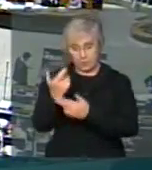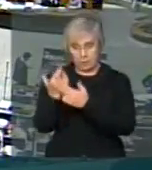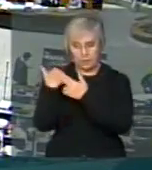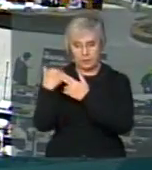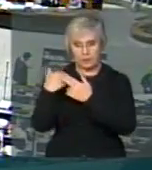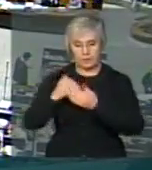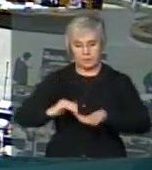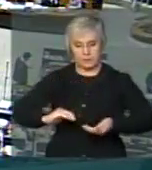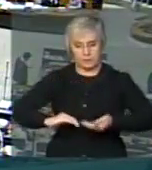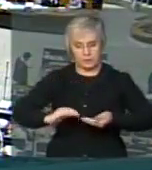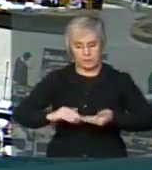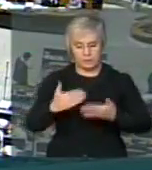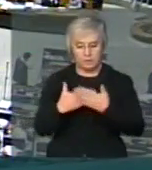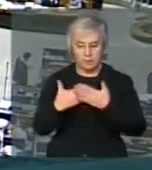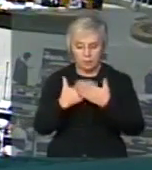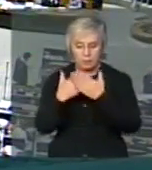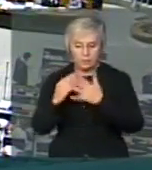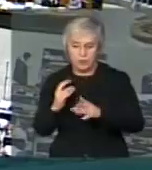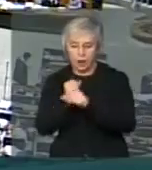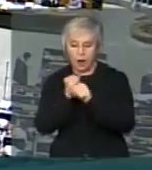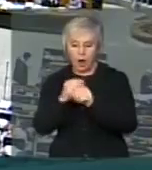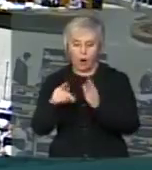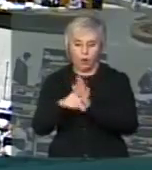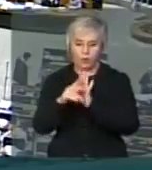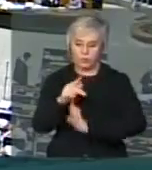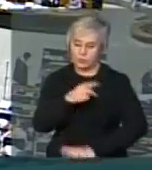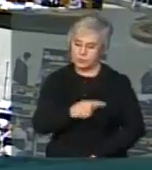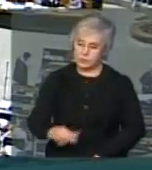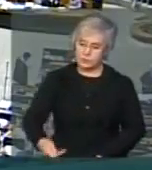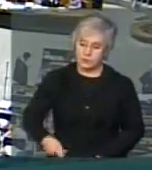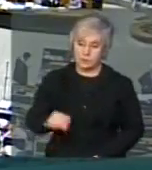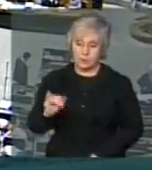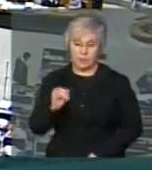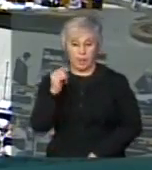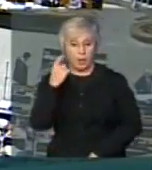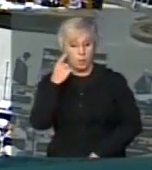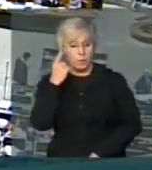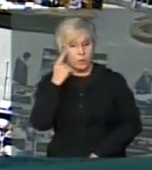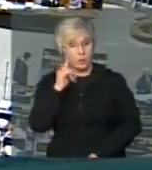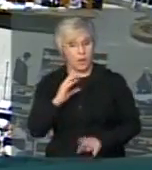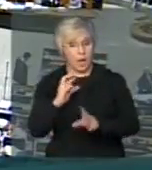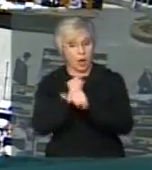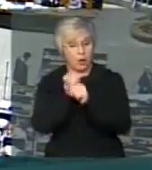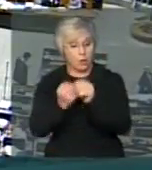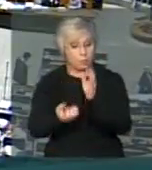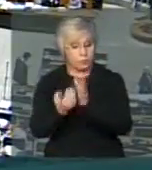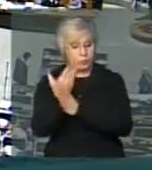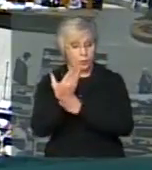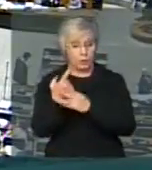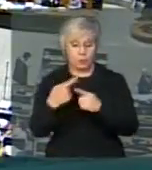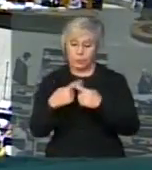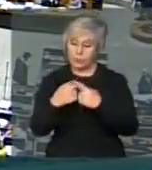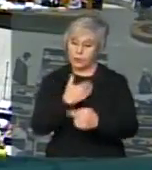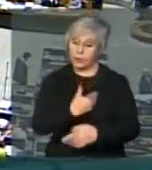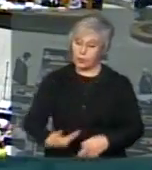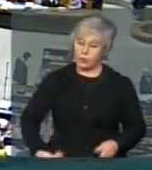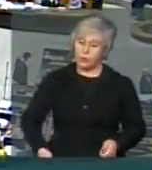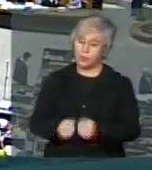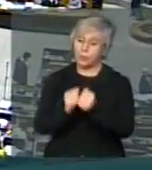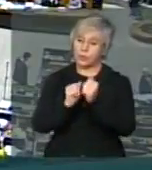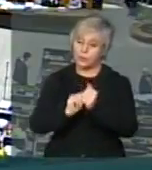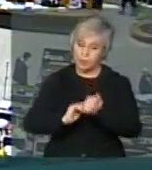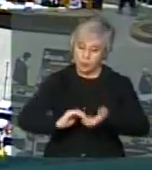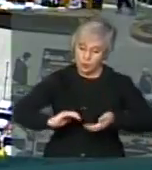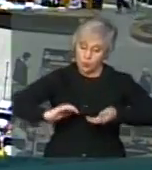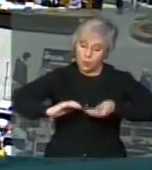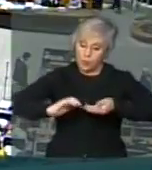Nacional no caso de análise das contas é bem interessante quando você pensa na elaboração do orçamento, porque o governo, o Estado, juntamente com o Congresso Nacional,